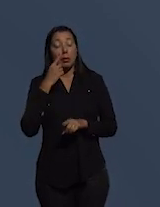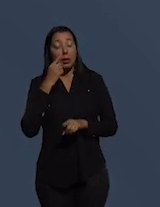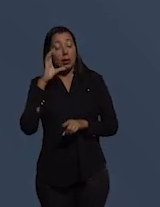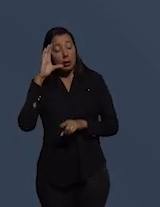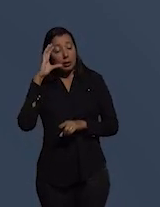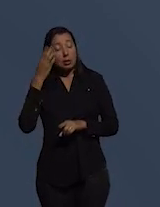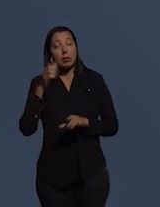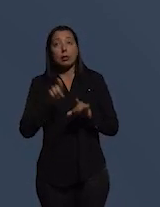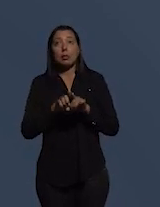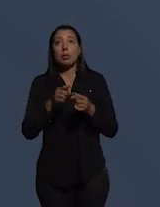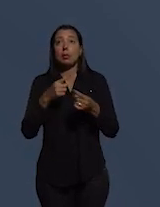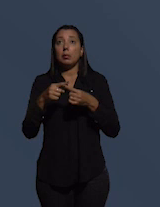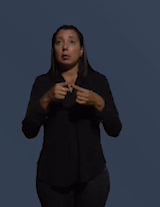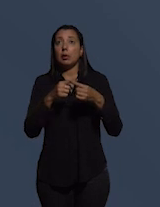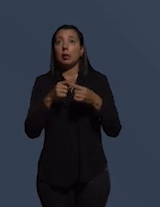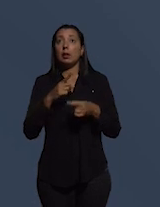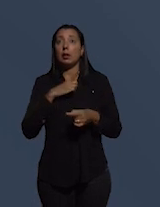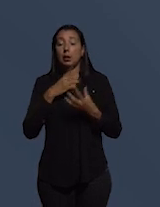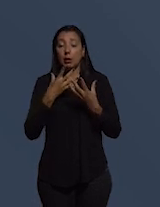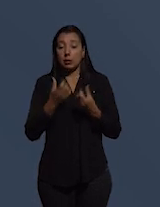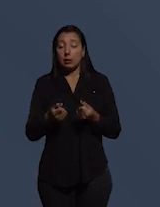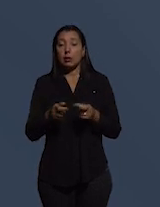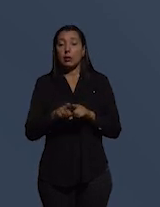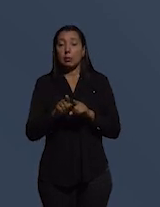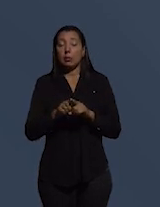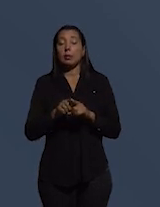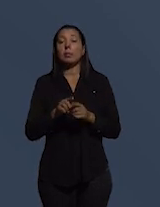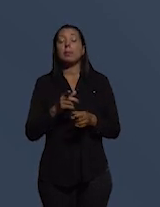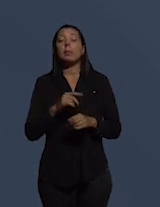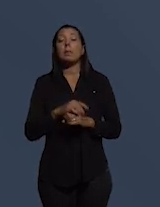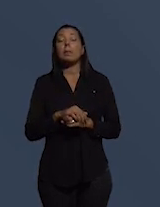e por que as decisões estão sendo tomadas em relatórios anuais online